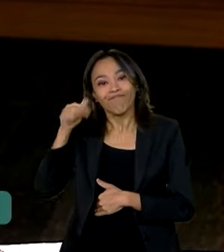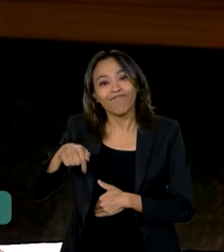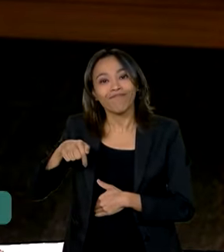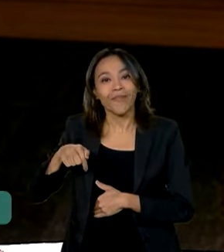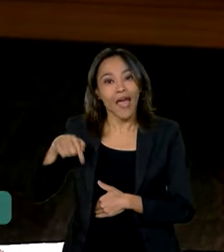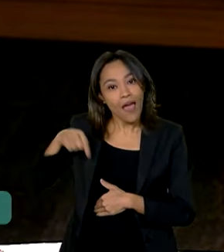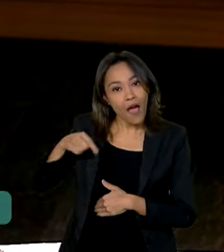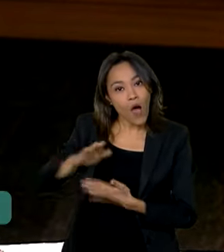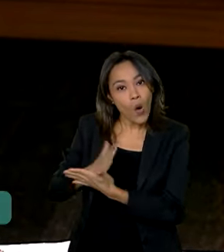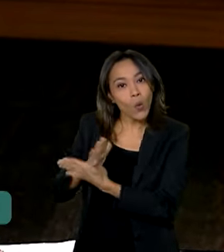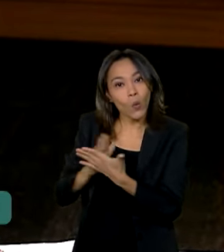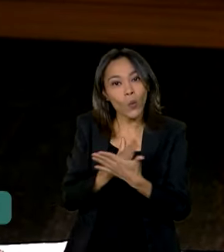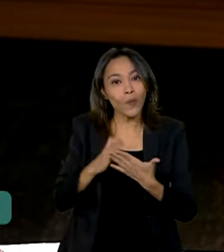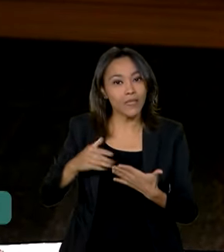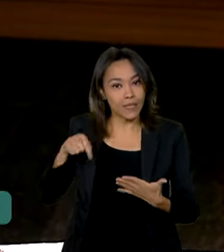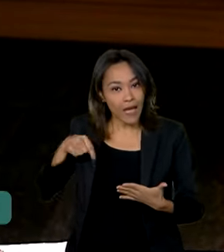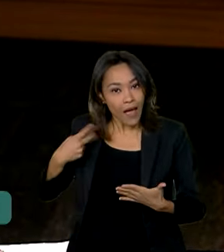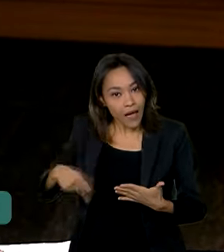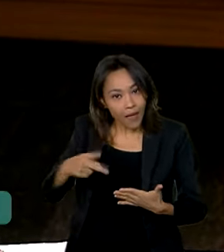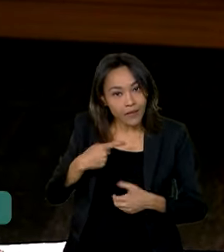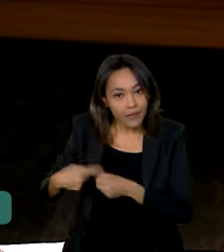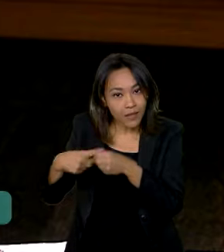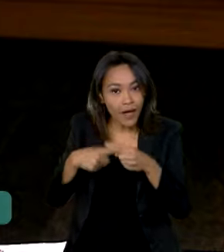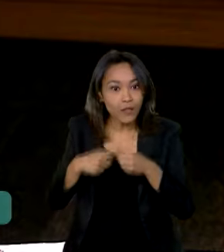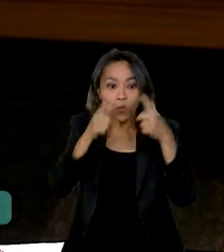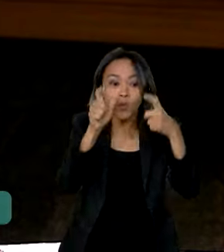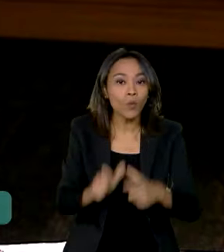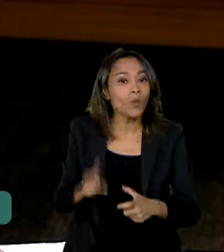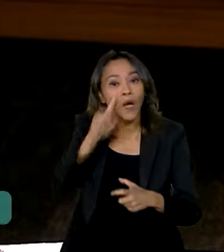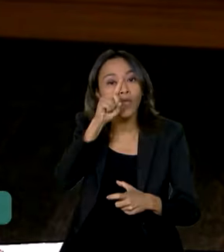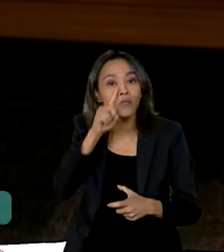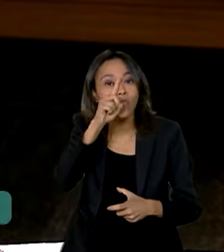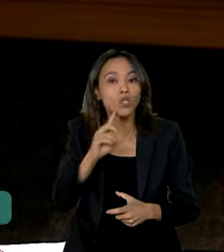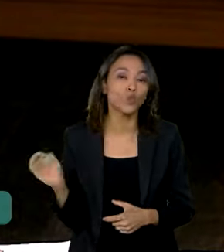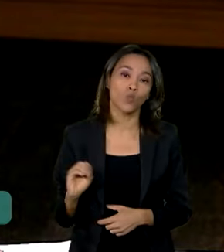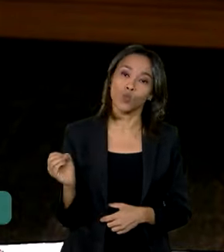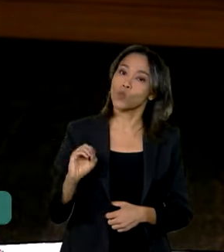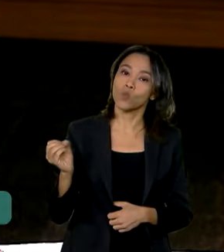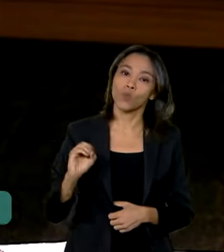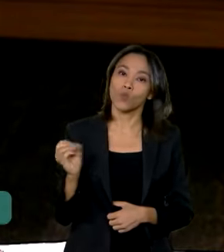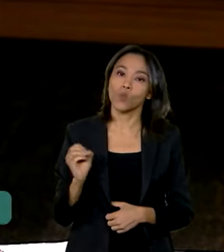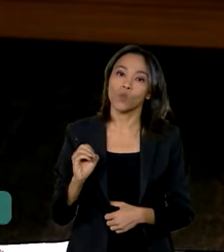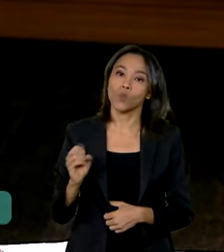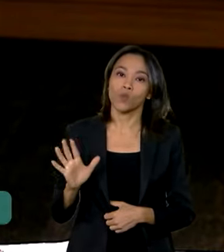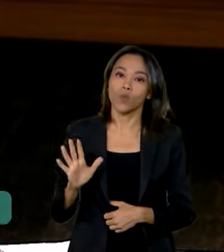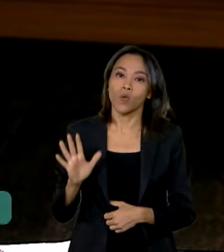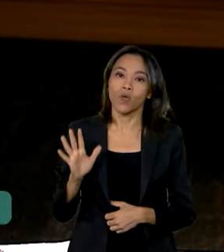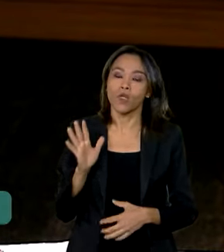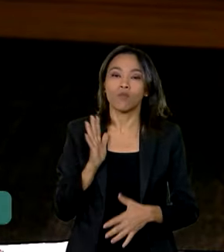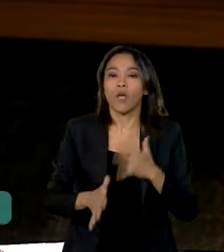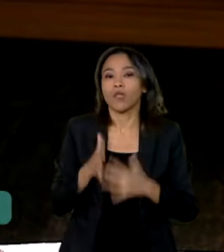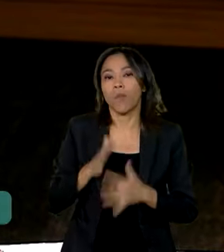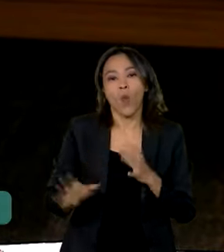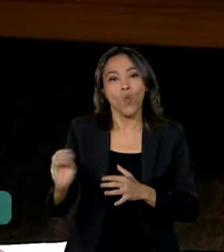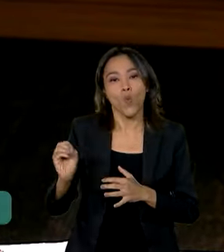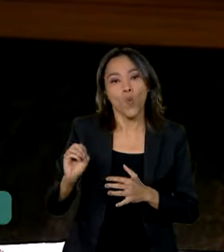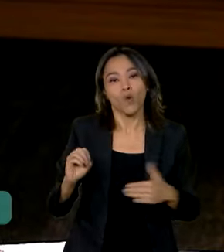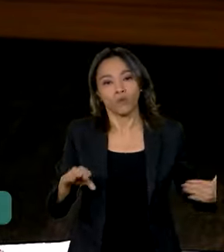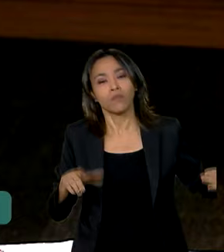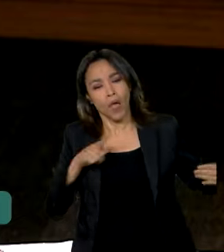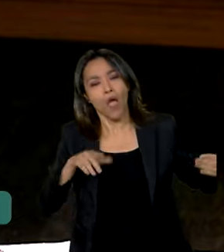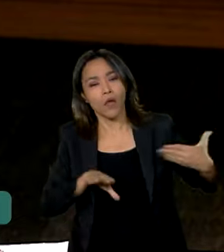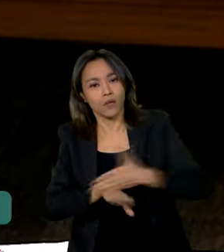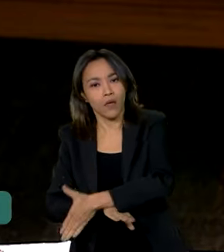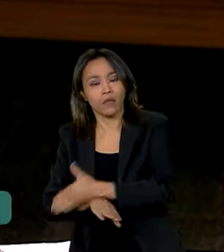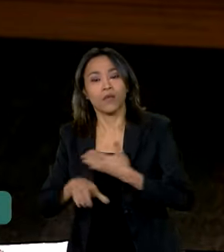não estão em áreas de situação de emergência e não estão com impedimento de acesso. Nós temos cerca de